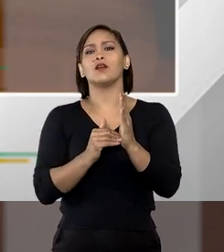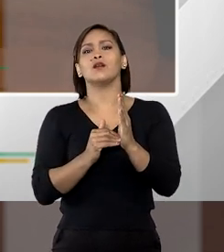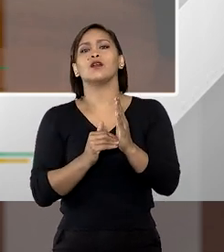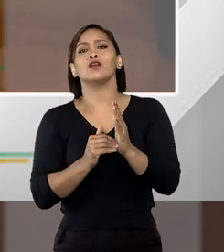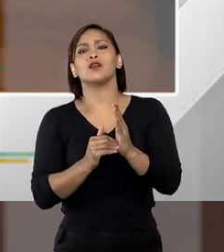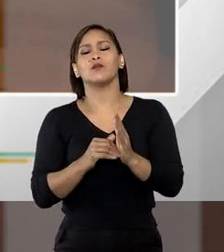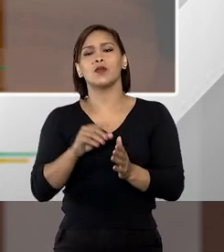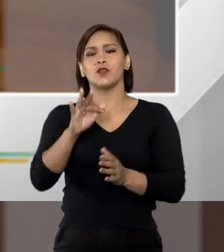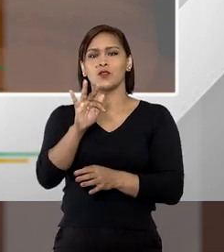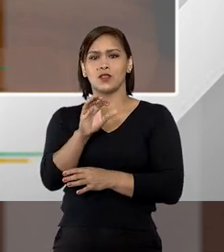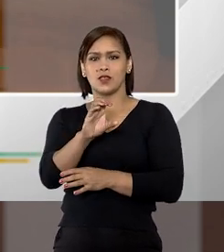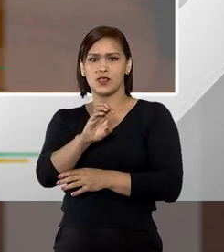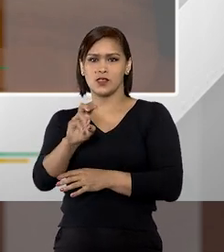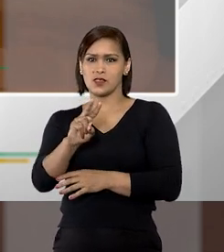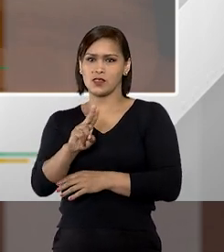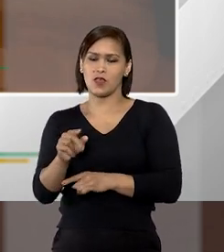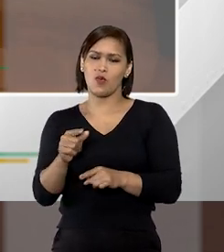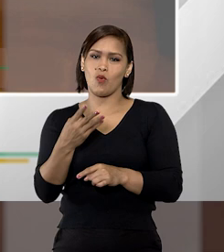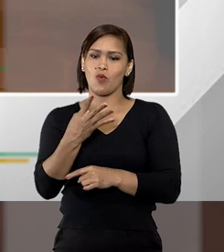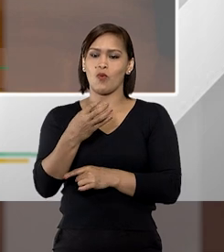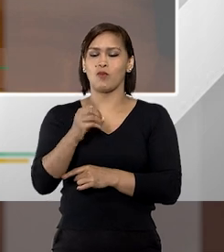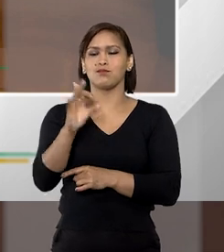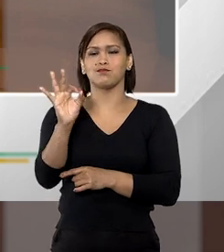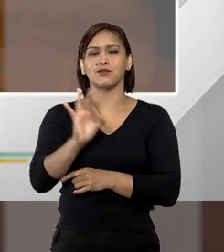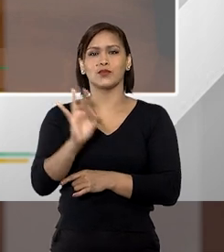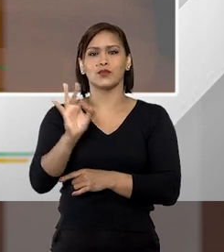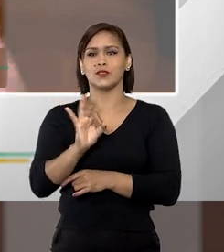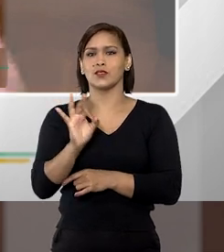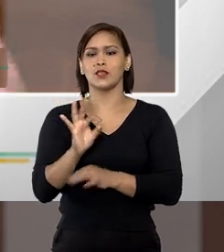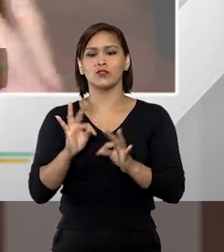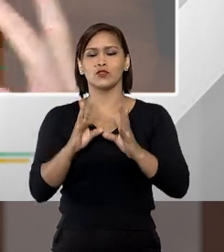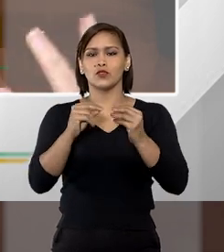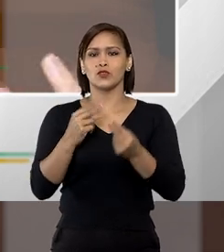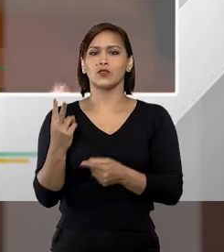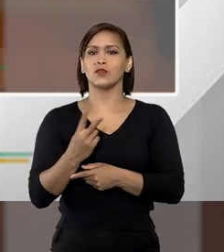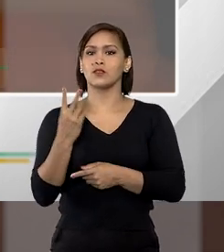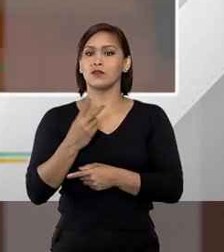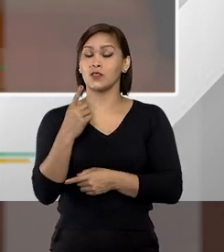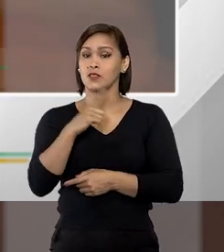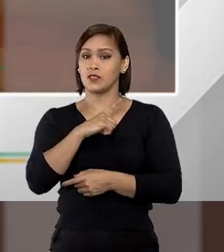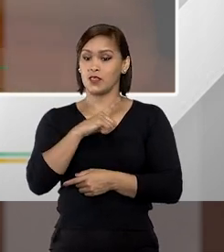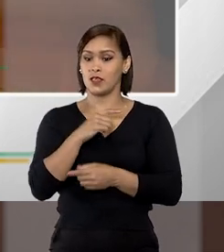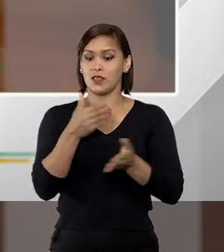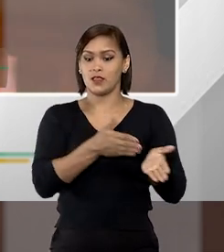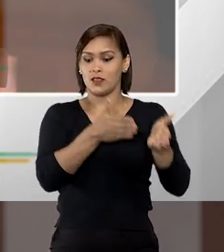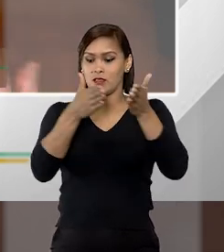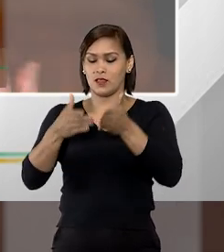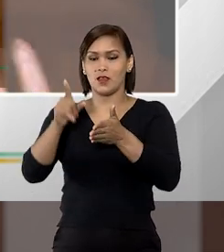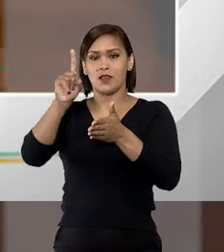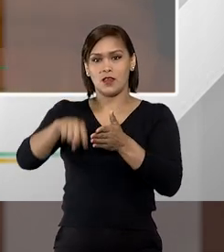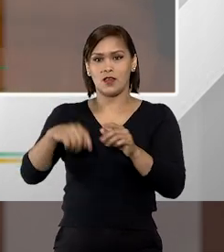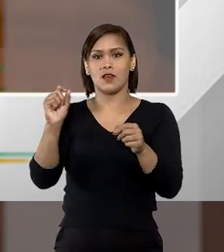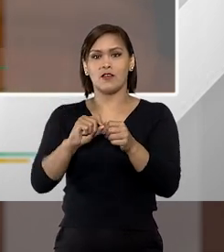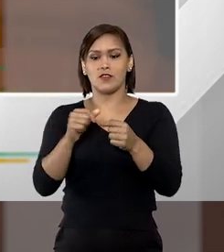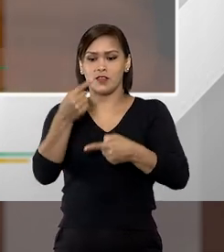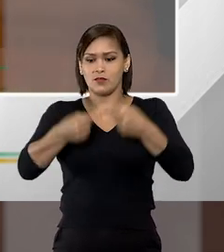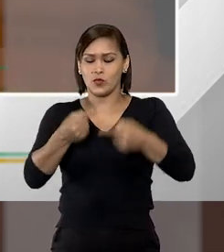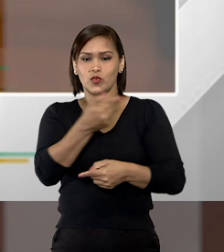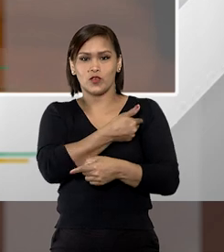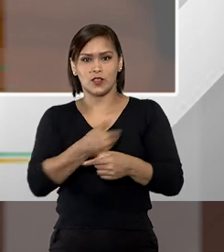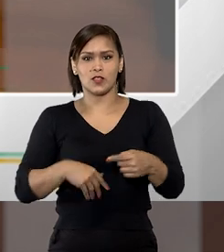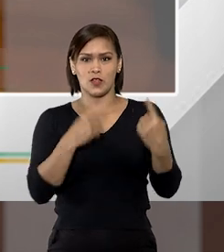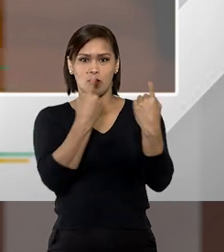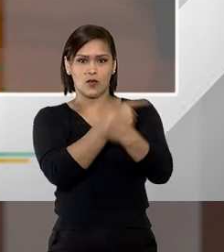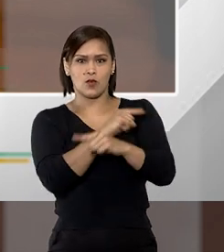contas da união nem sequer 4% de todos esses valores que existem para fazer políticas de enfrentamento à